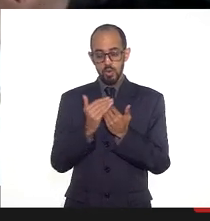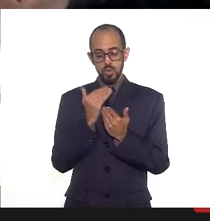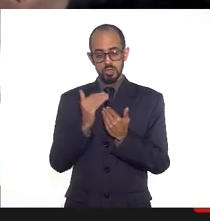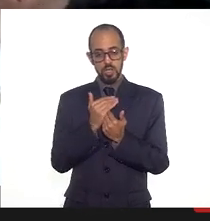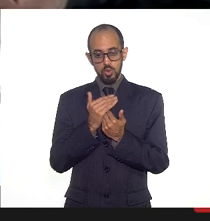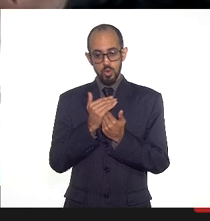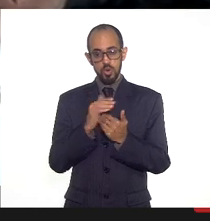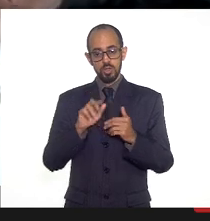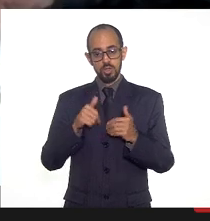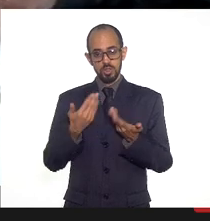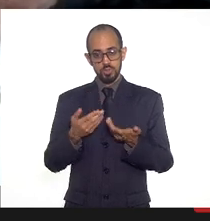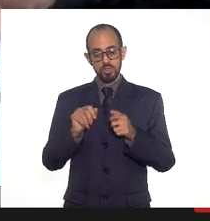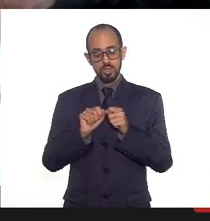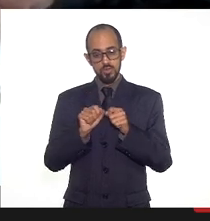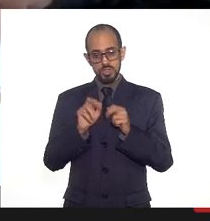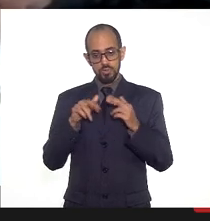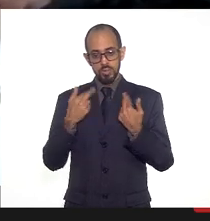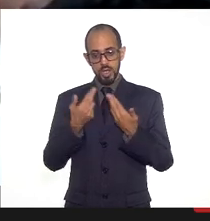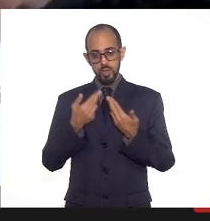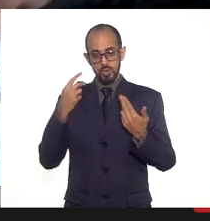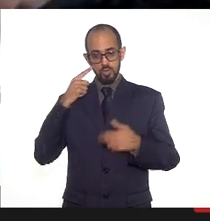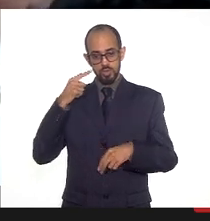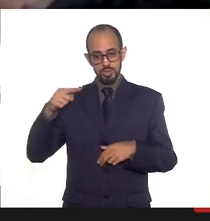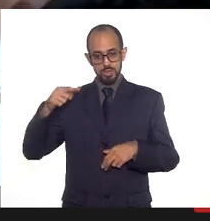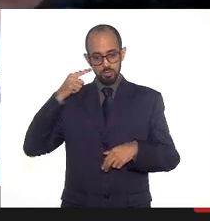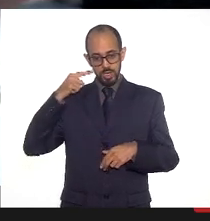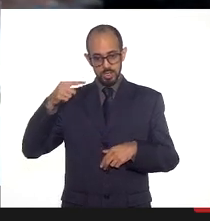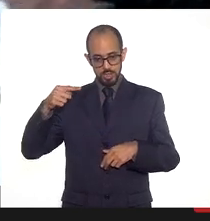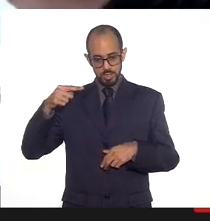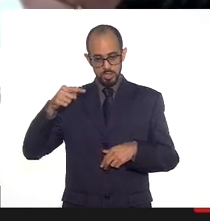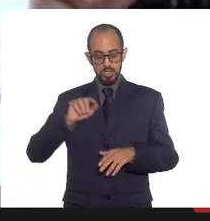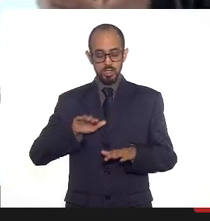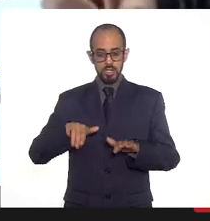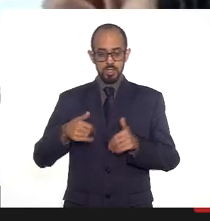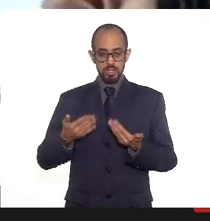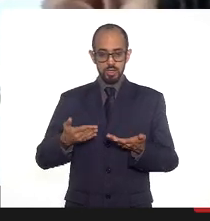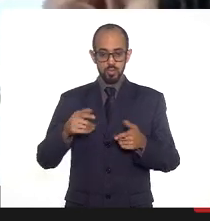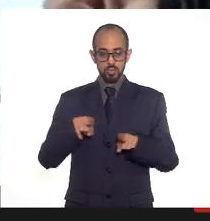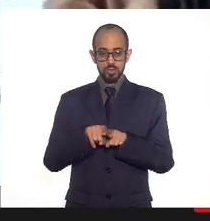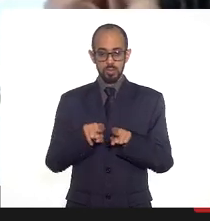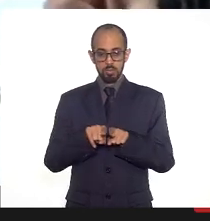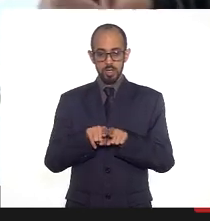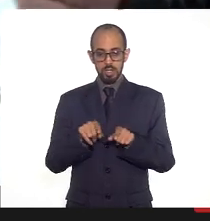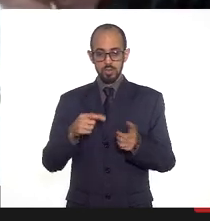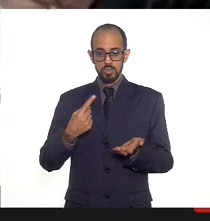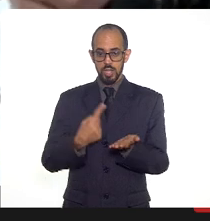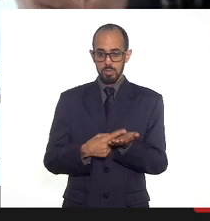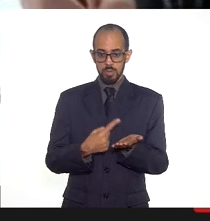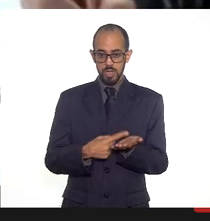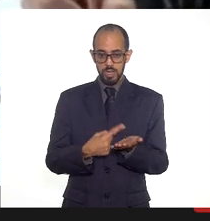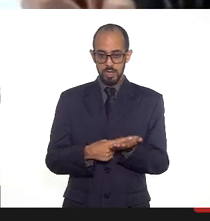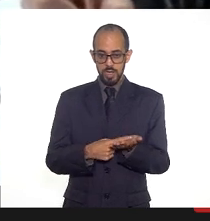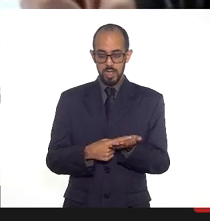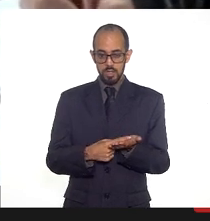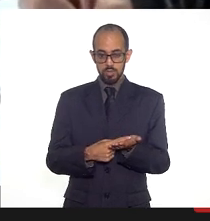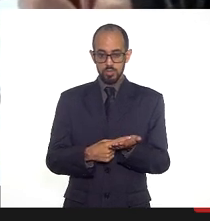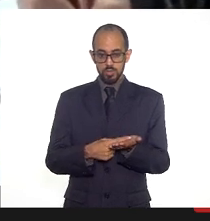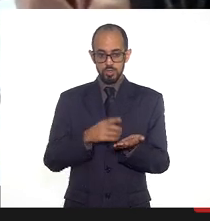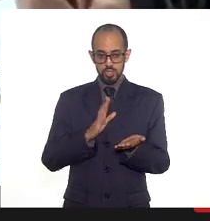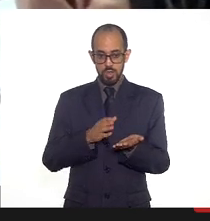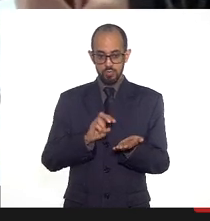reuniões semanais com eles. O que está bem adiantado, já está encaminhado,